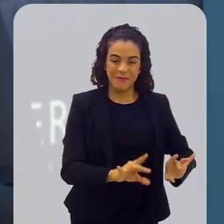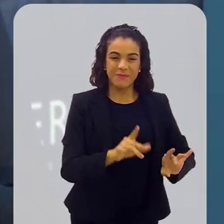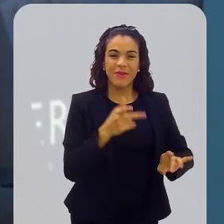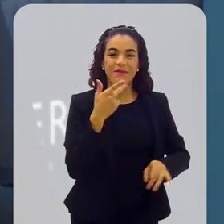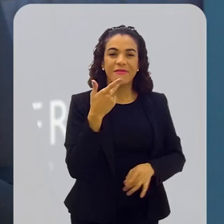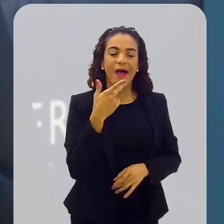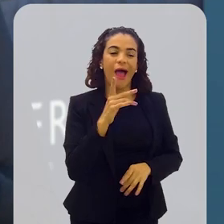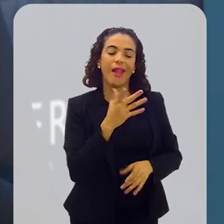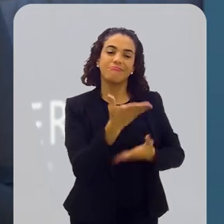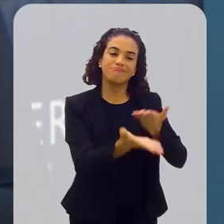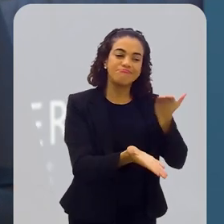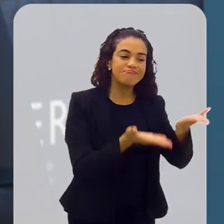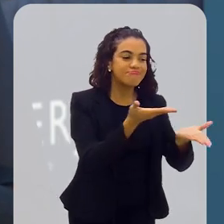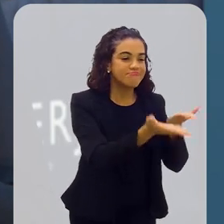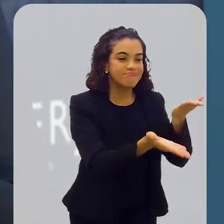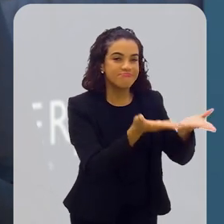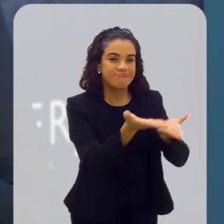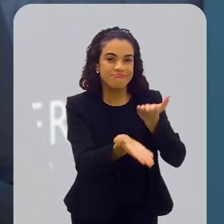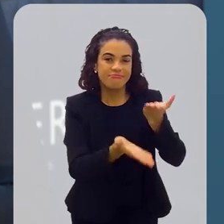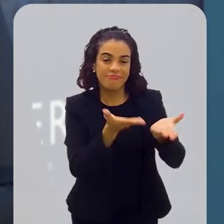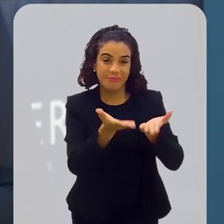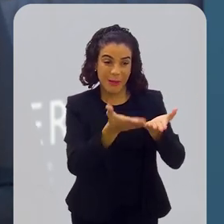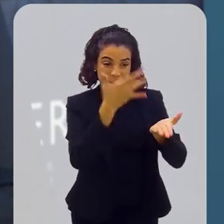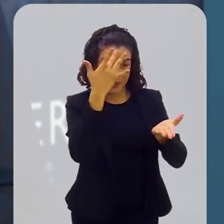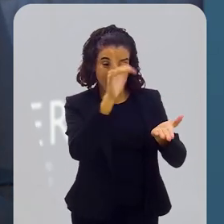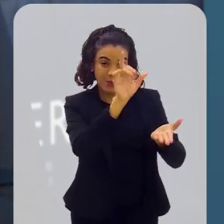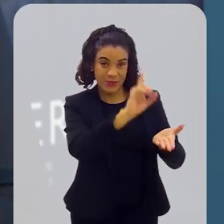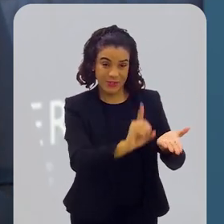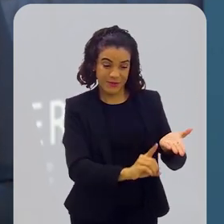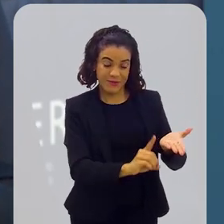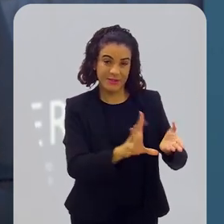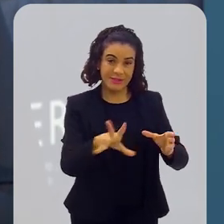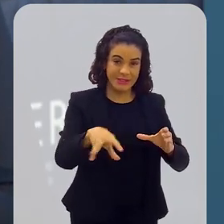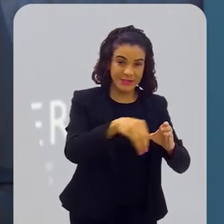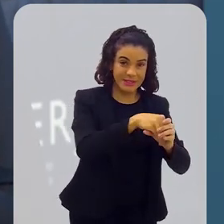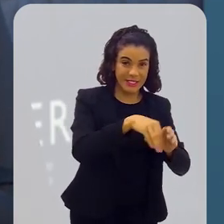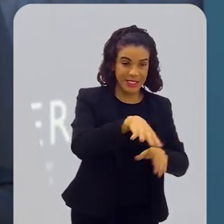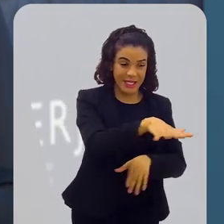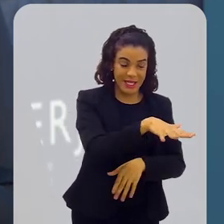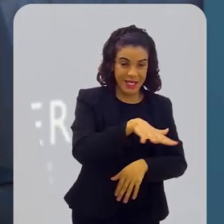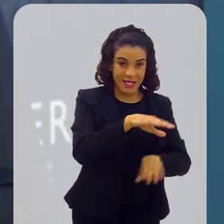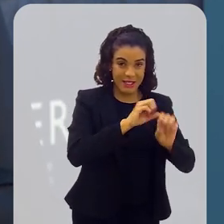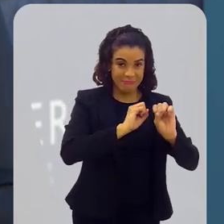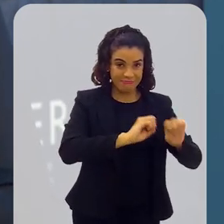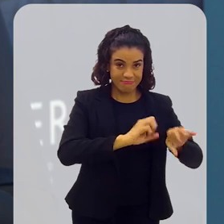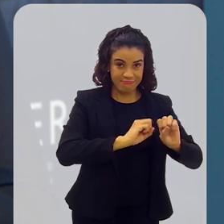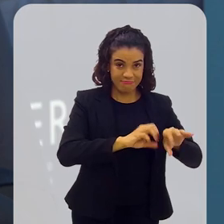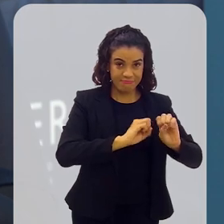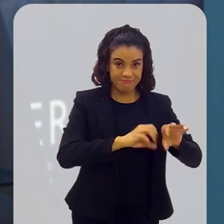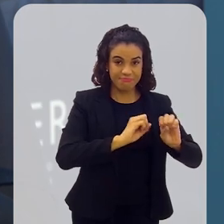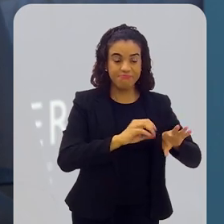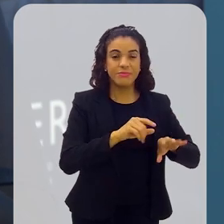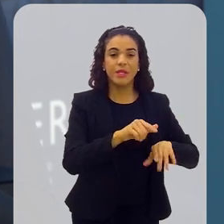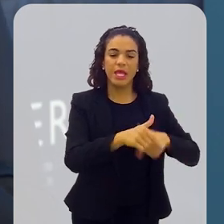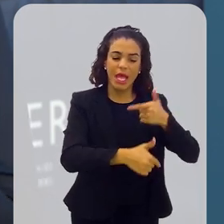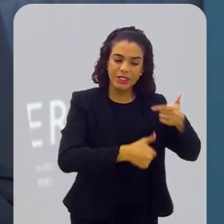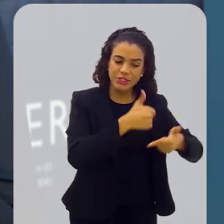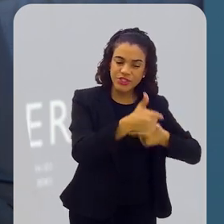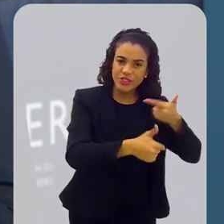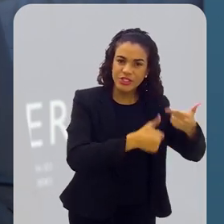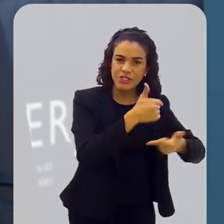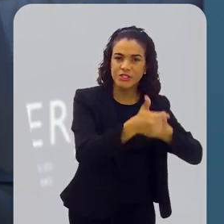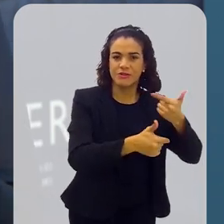gente trata os indivíduos com a deficiência dentro da esfera educacional em